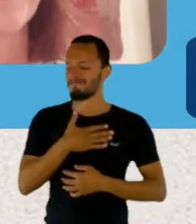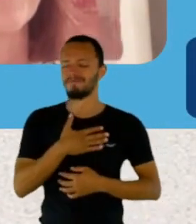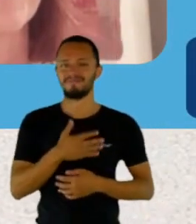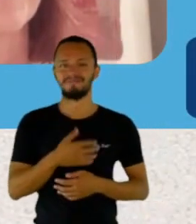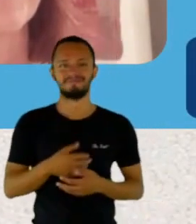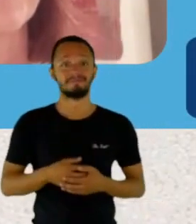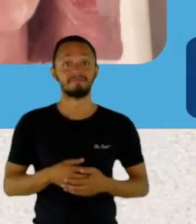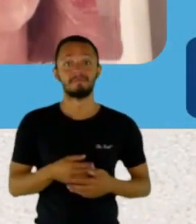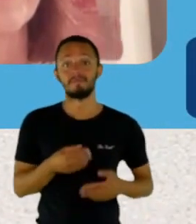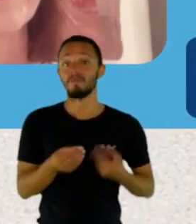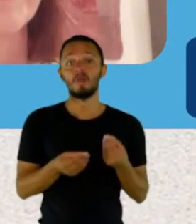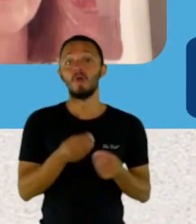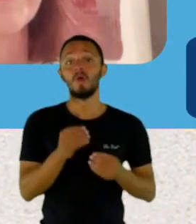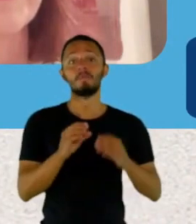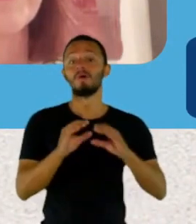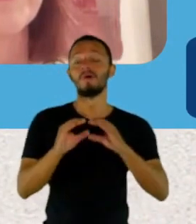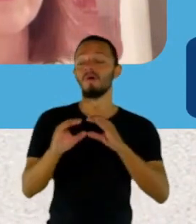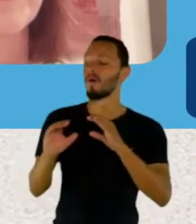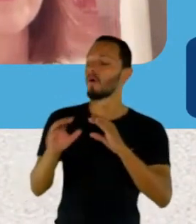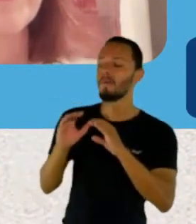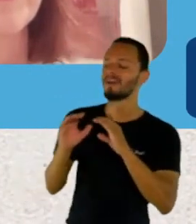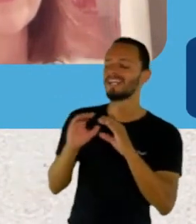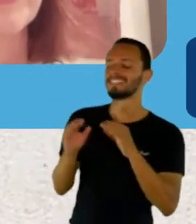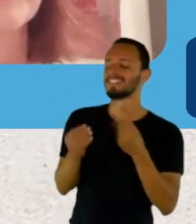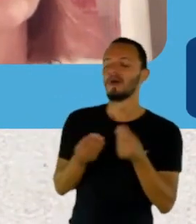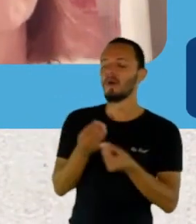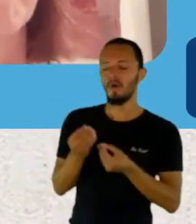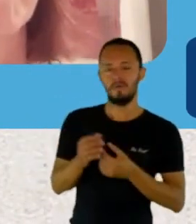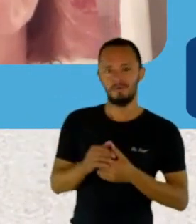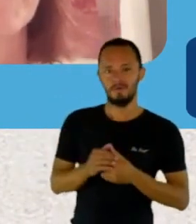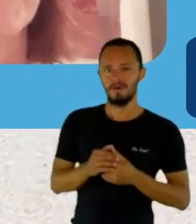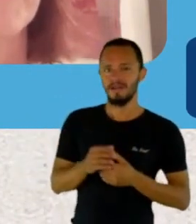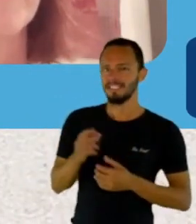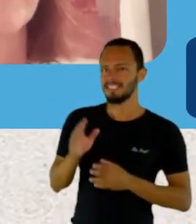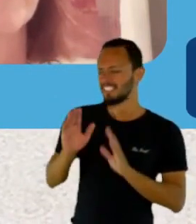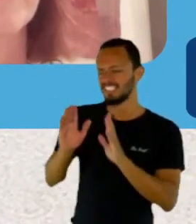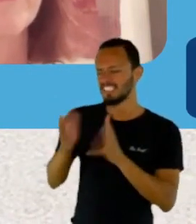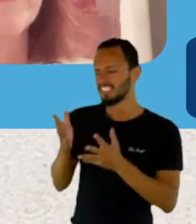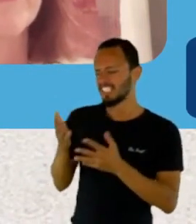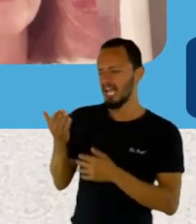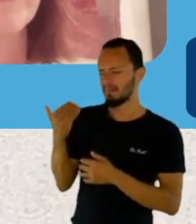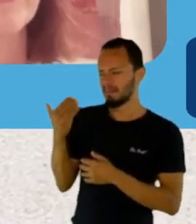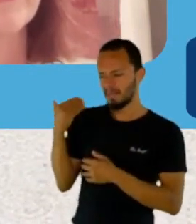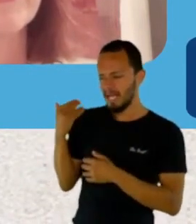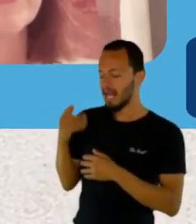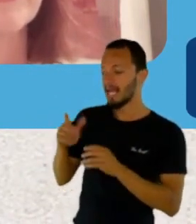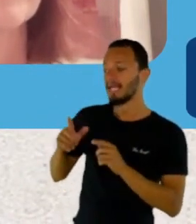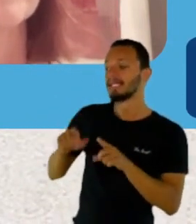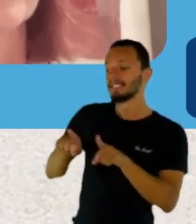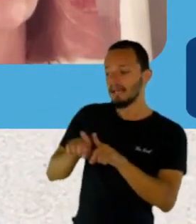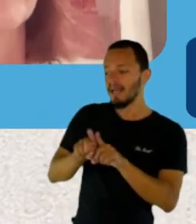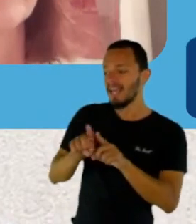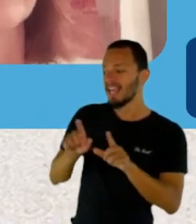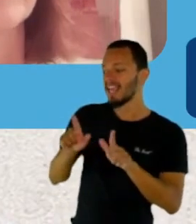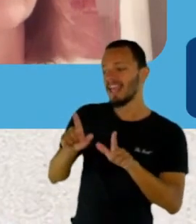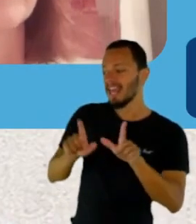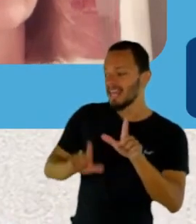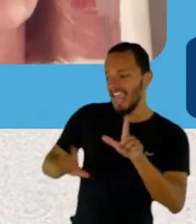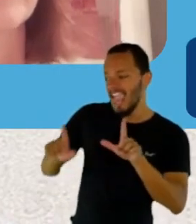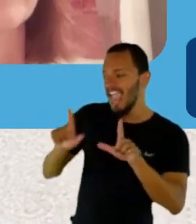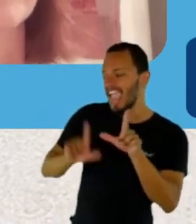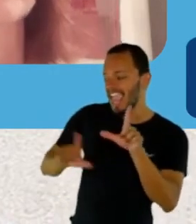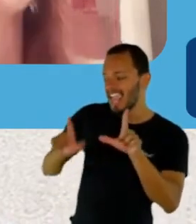Aí, a partir daí, você decidiu ser comunicadora, já enveredando aí, pelo caminho das letras, né? Conta um pouquinho do